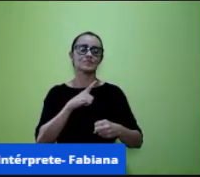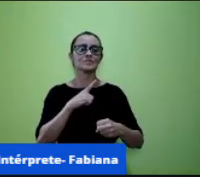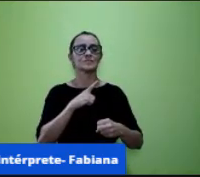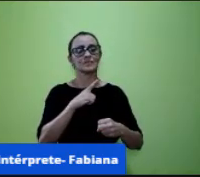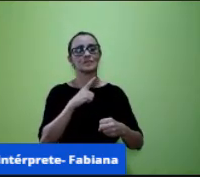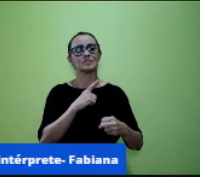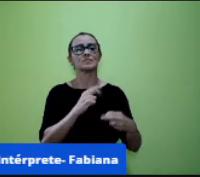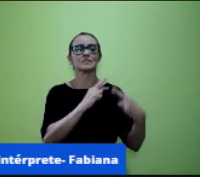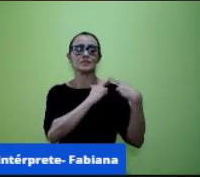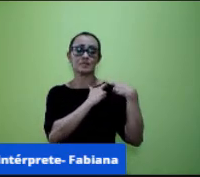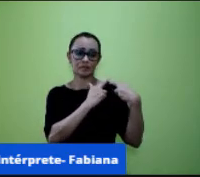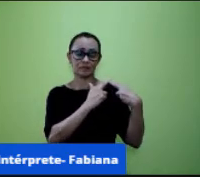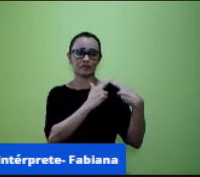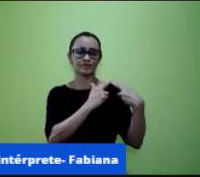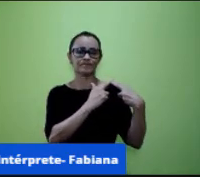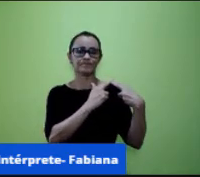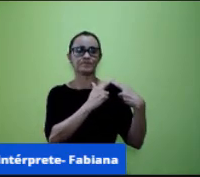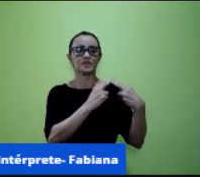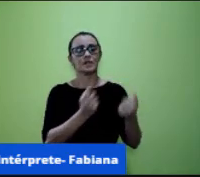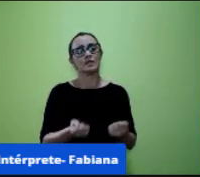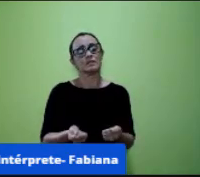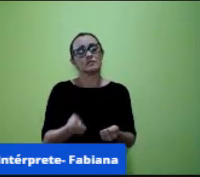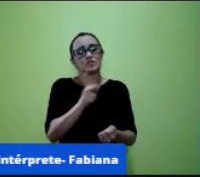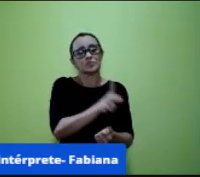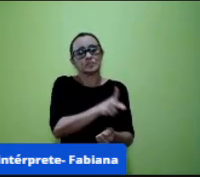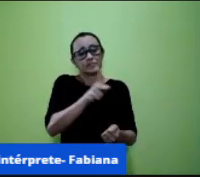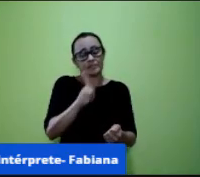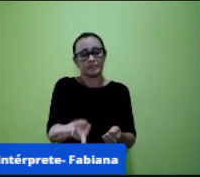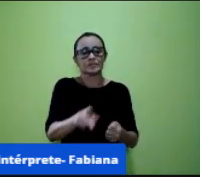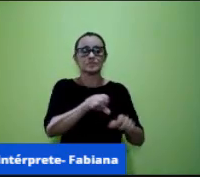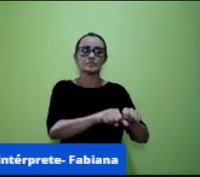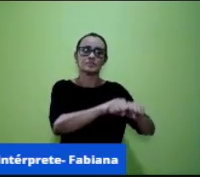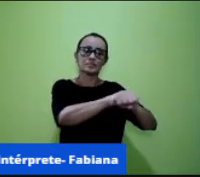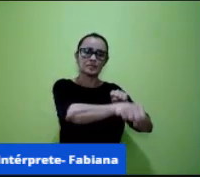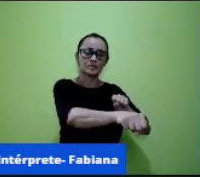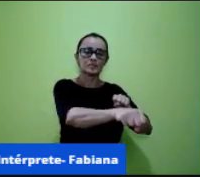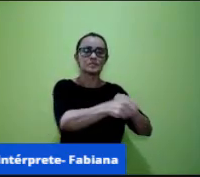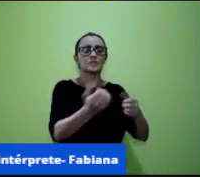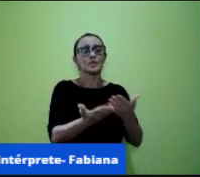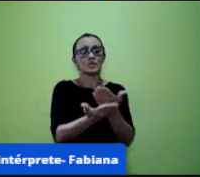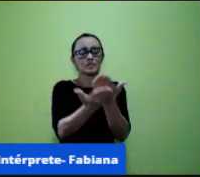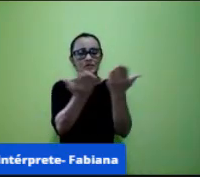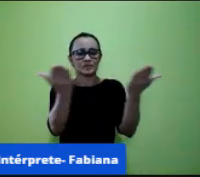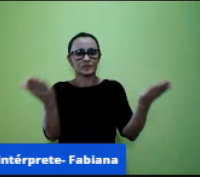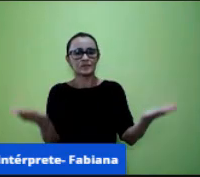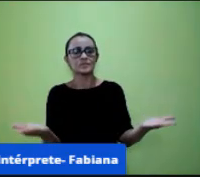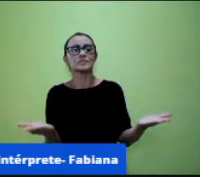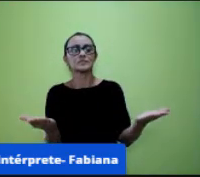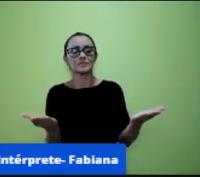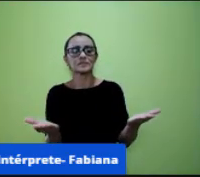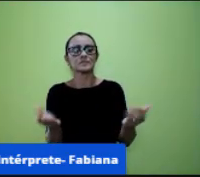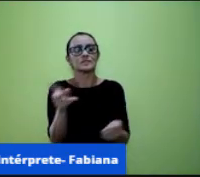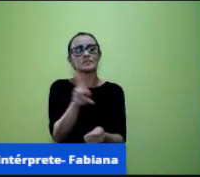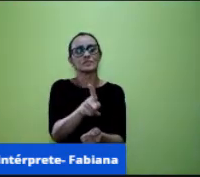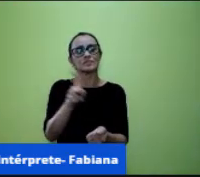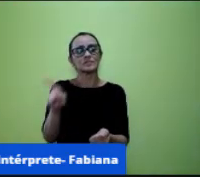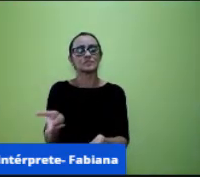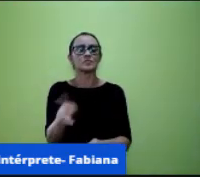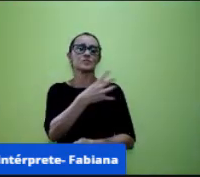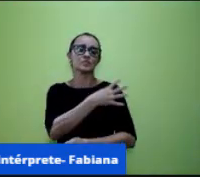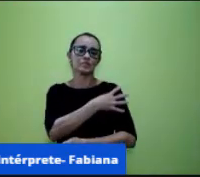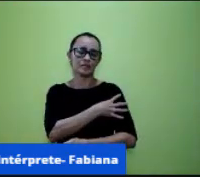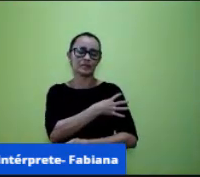seja nós professores formadores sejam vocês nossos amados professores do quarto ano